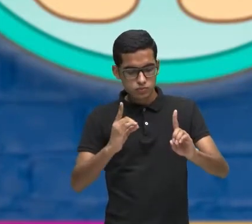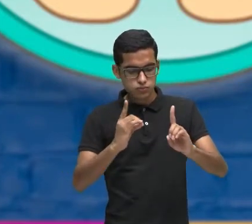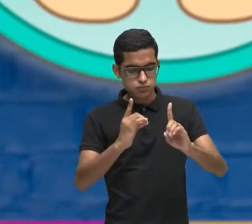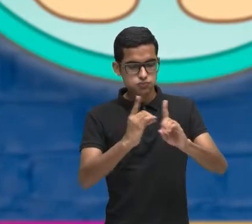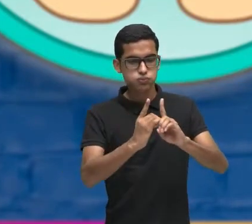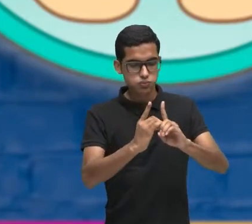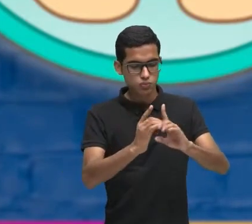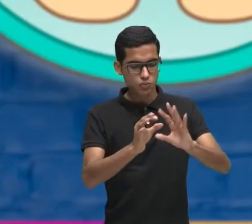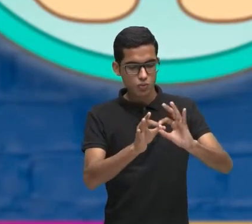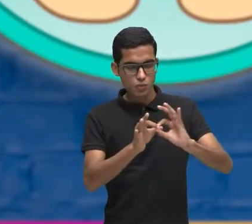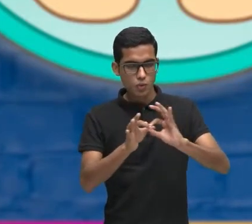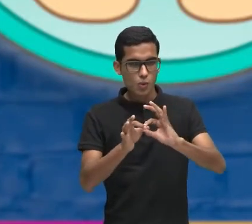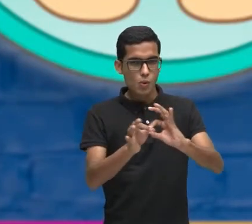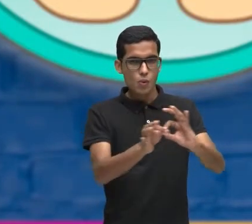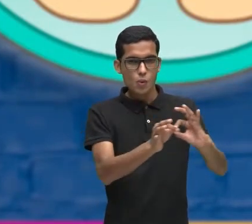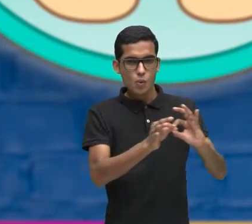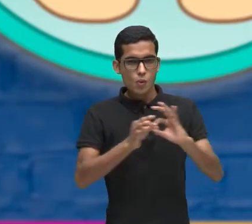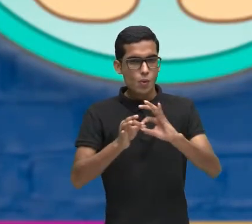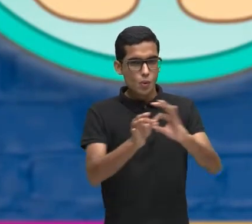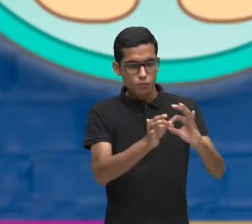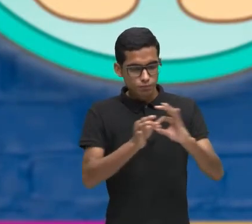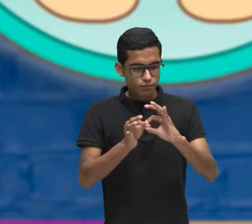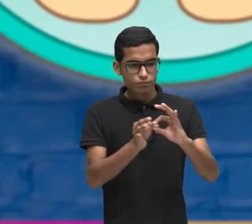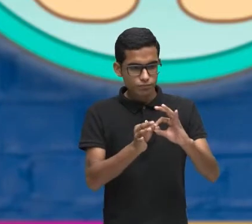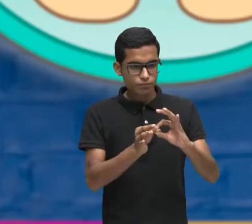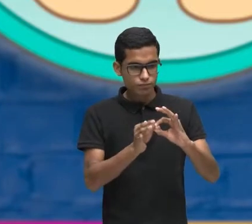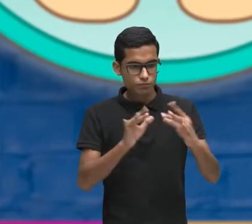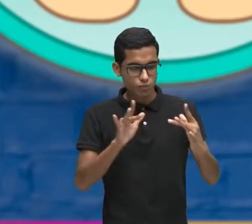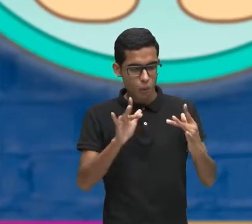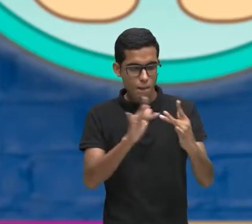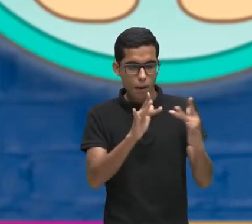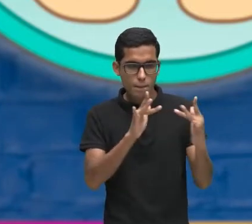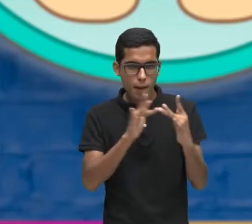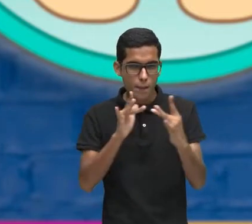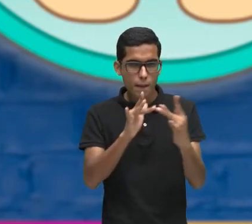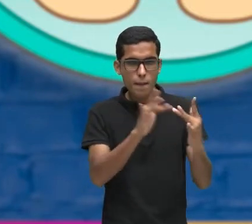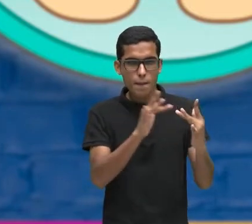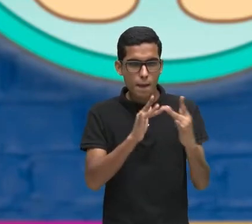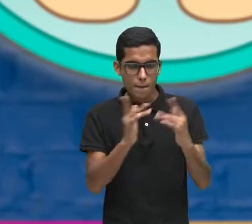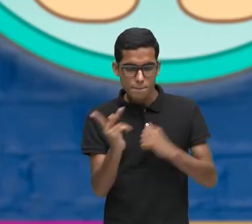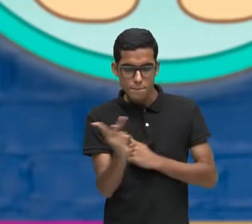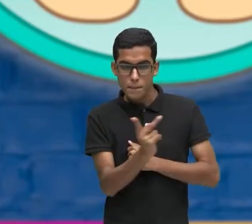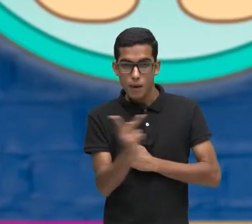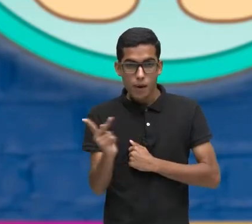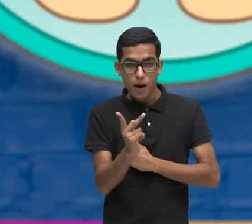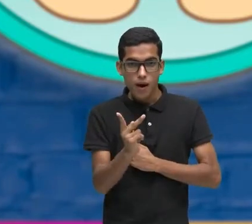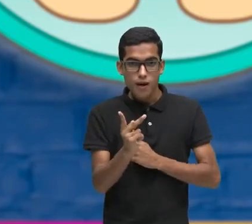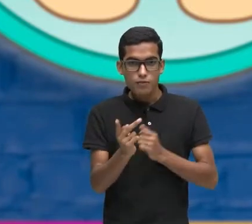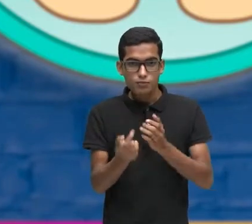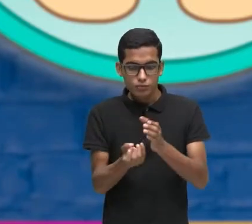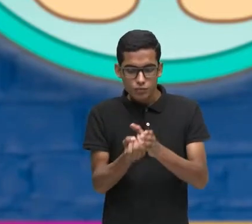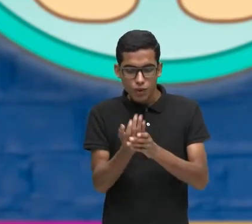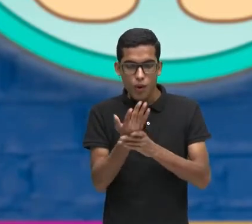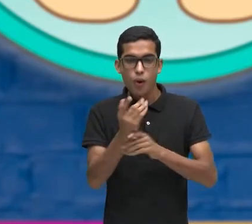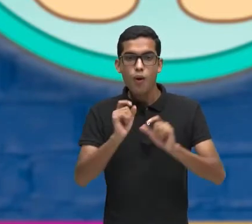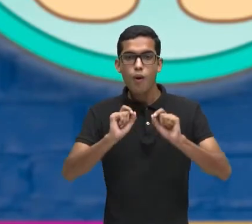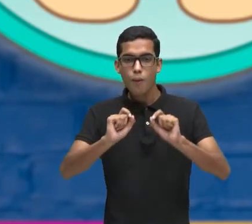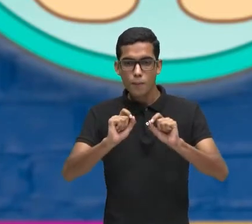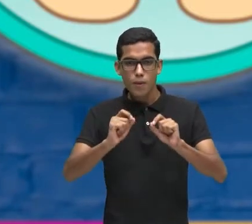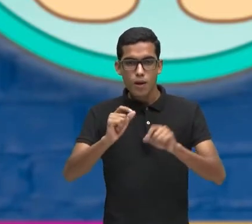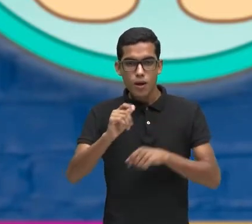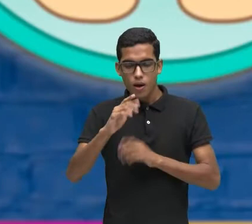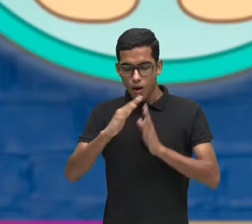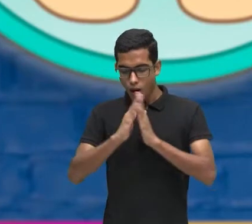compreensão, A conexão Desses dois personagens Fizeram com que essa boneca